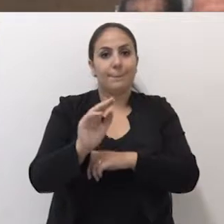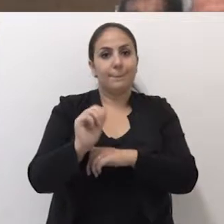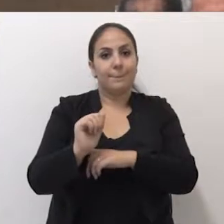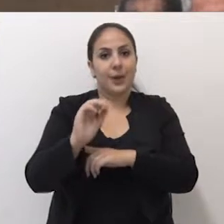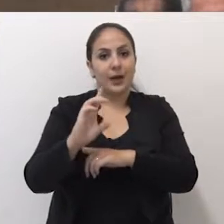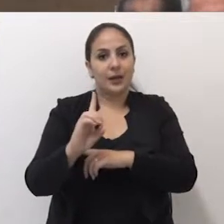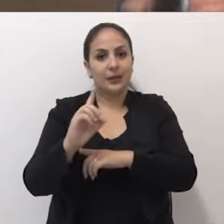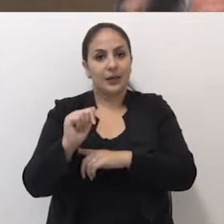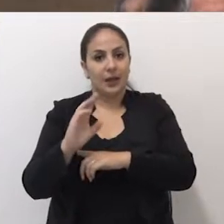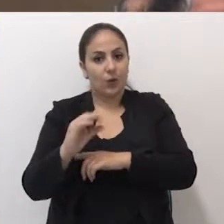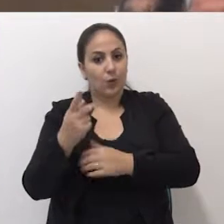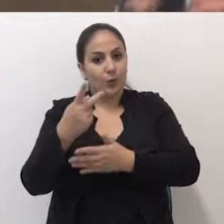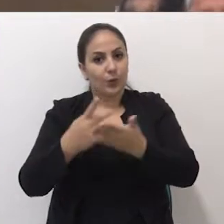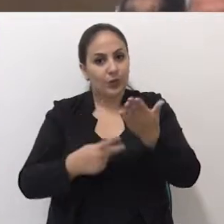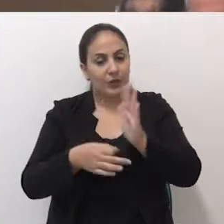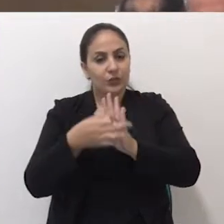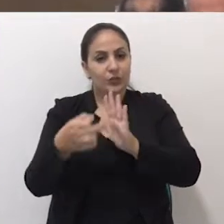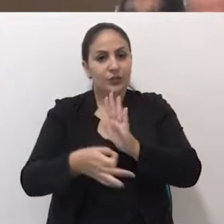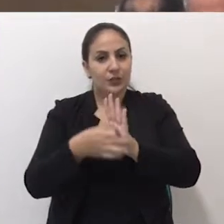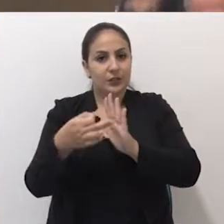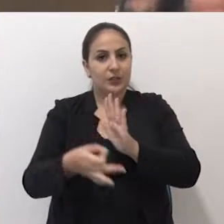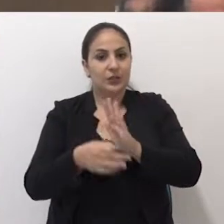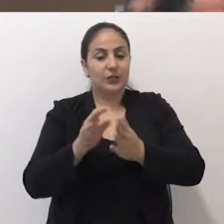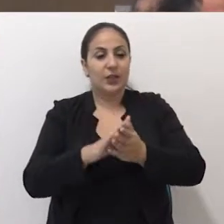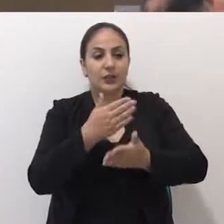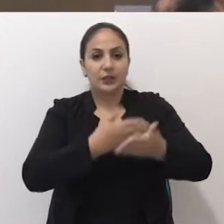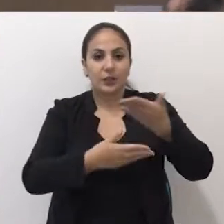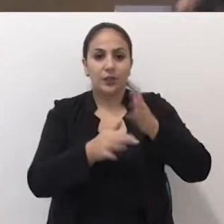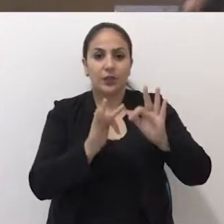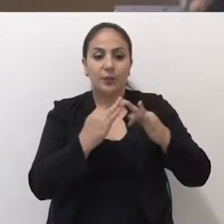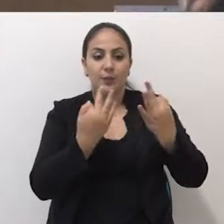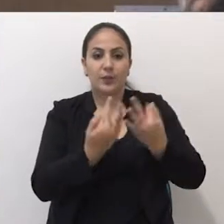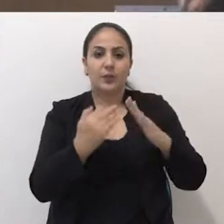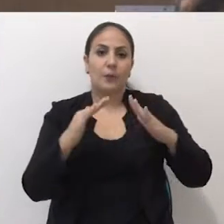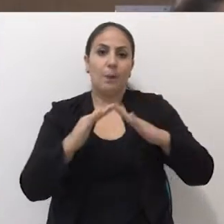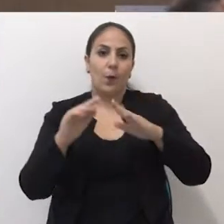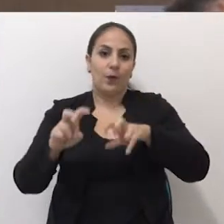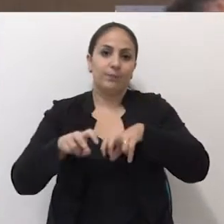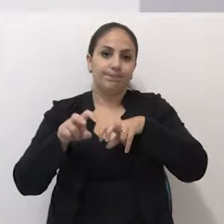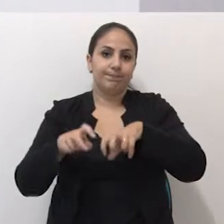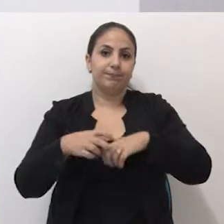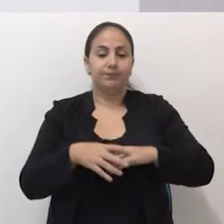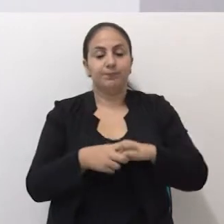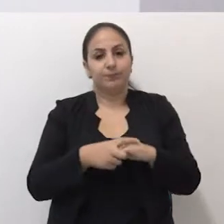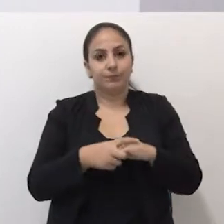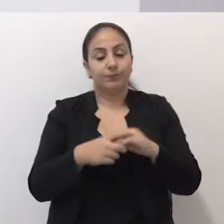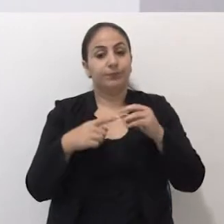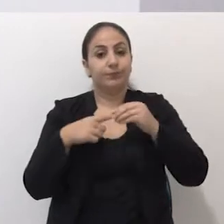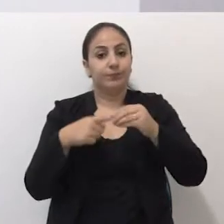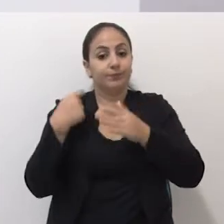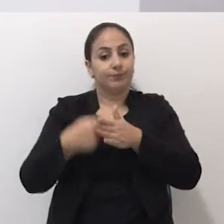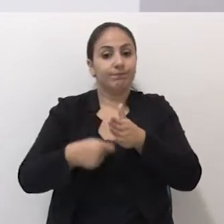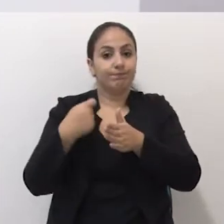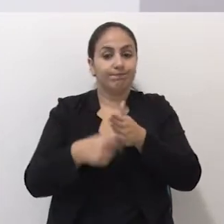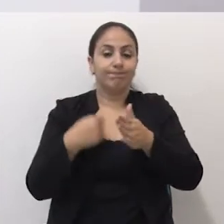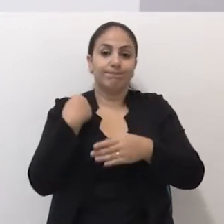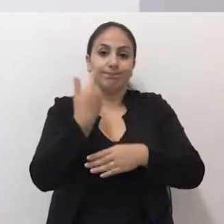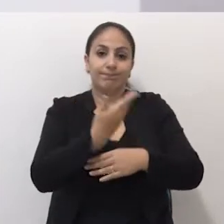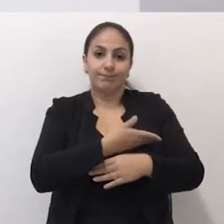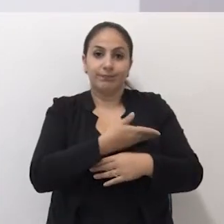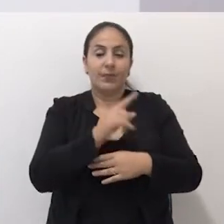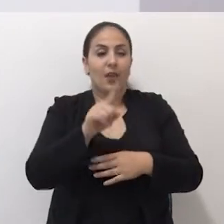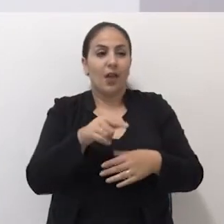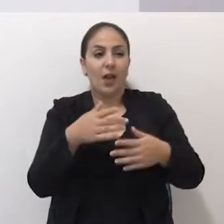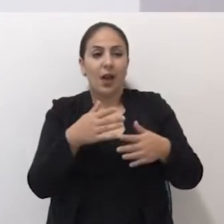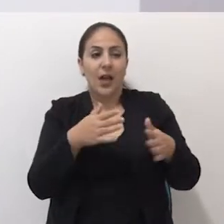Badaco deverá protocolar indicações contemplando as famílias que vivem no campo. Uma das principais bandeiras nossas